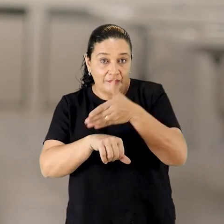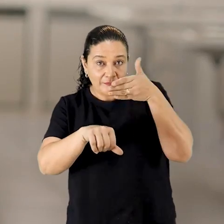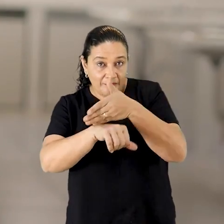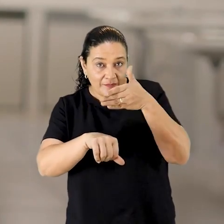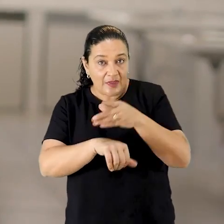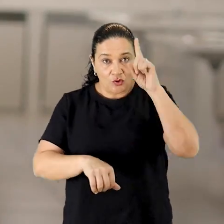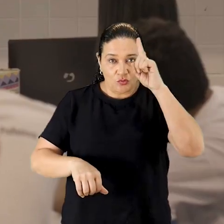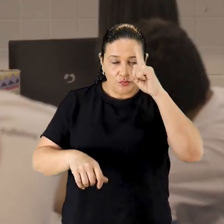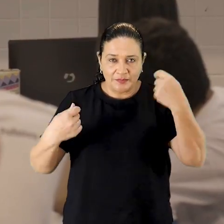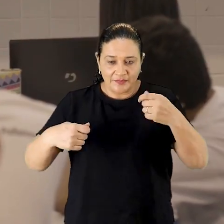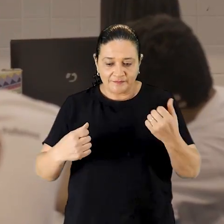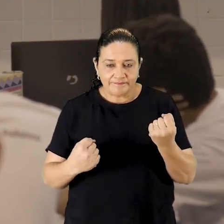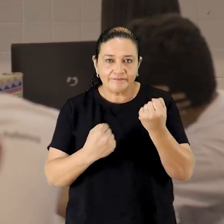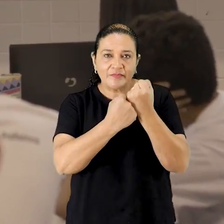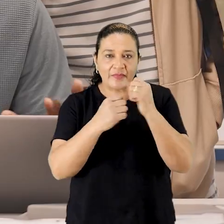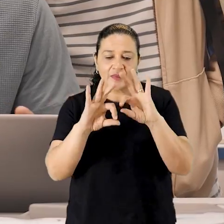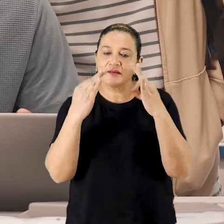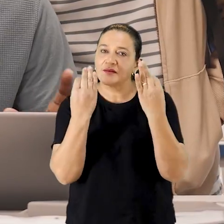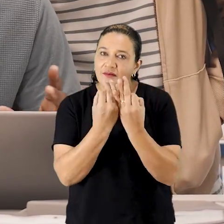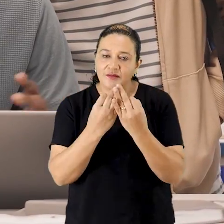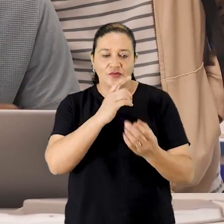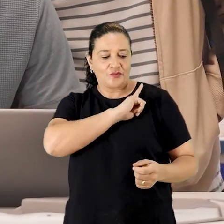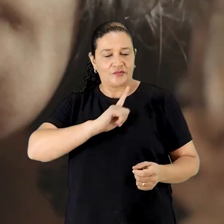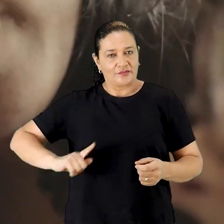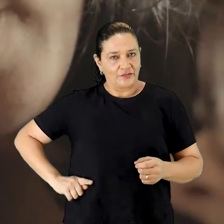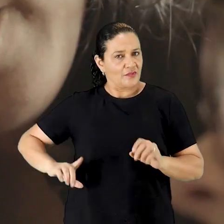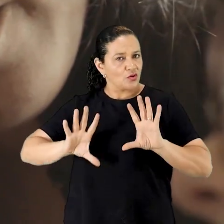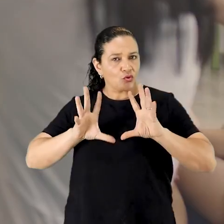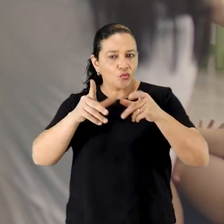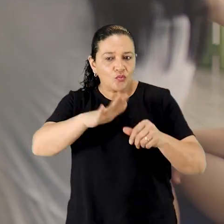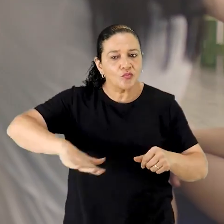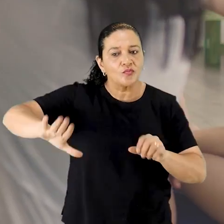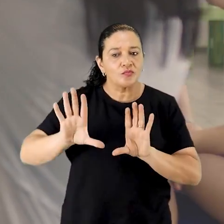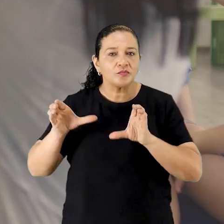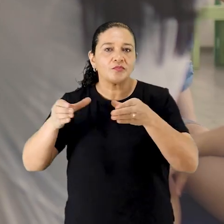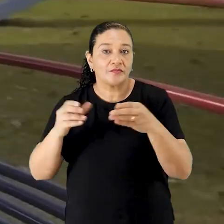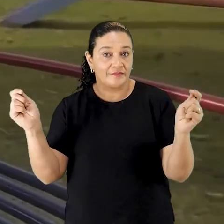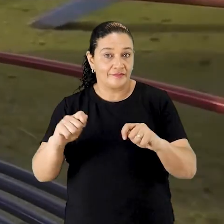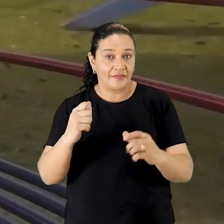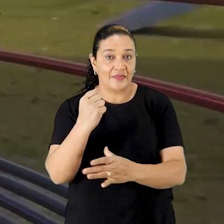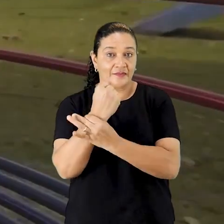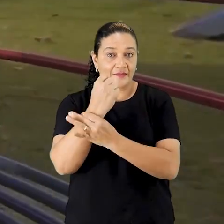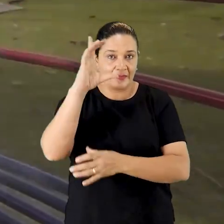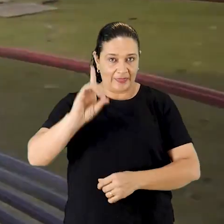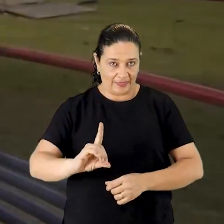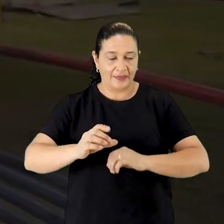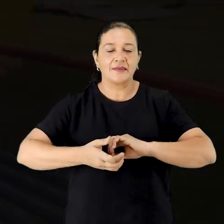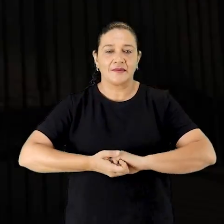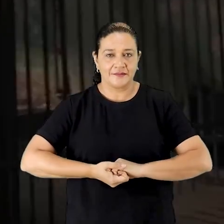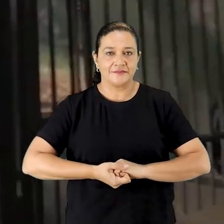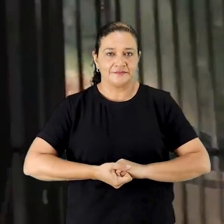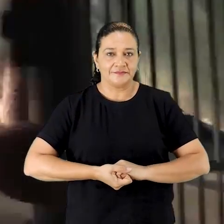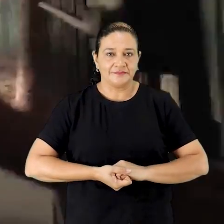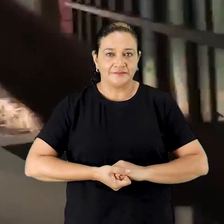estão nas escolas todos os dias, precisam do apoio das famílias, dos governos e de toda a comunidade para garantir esse